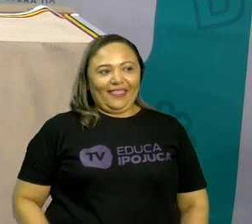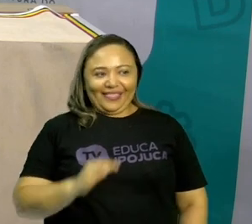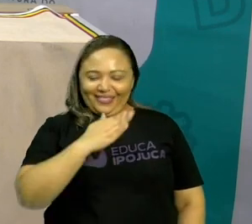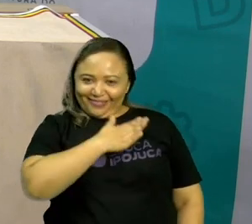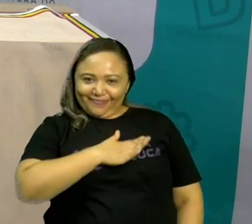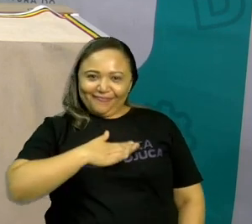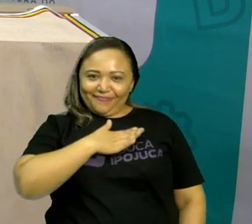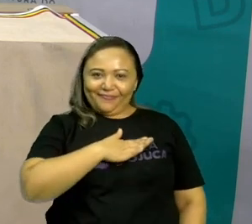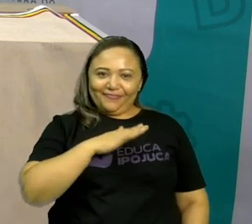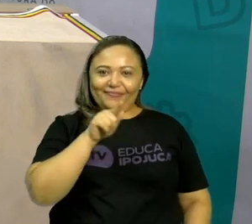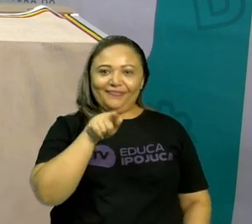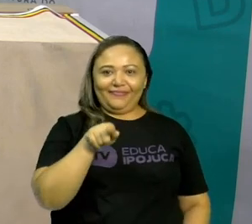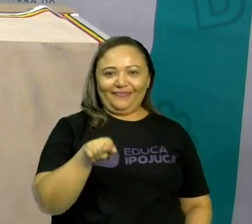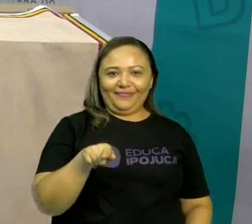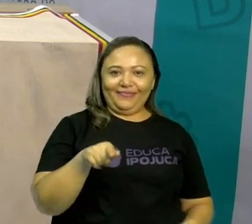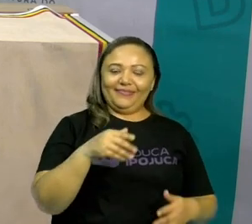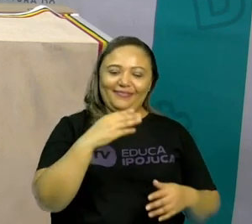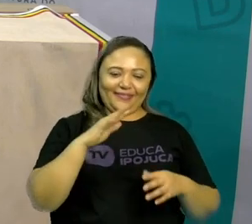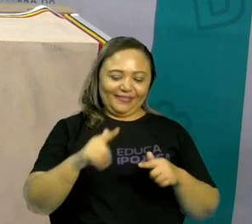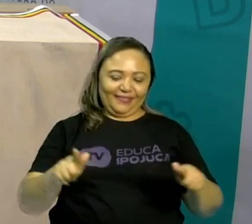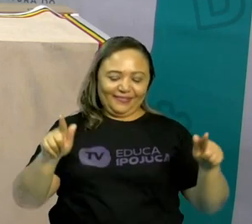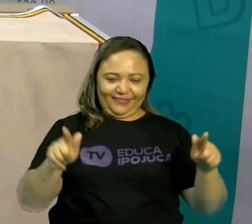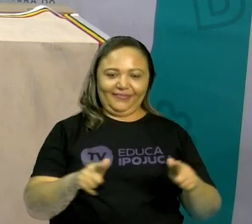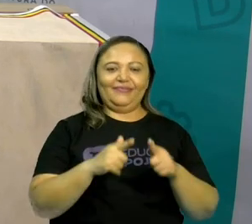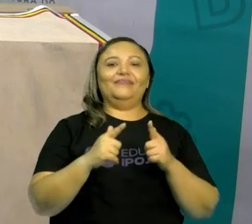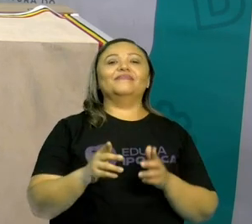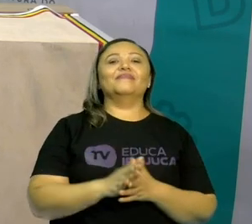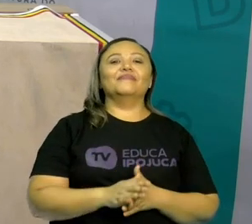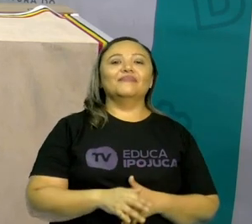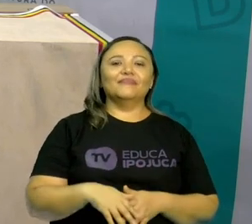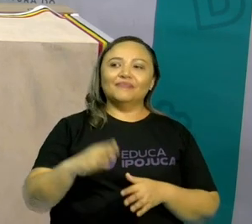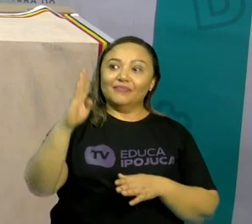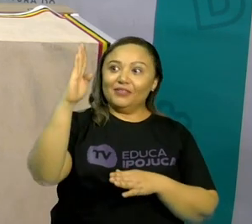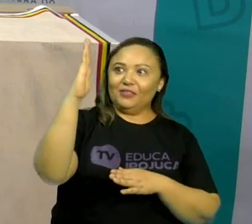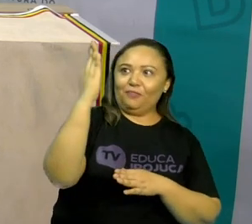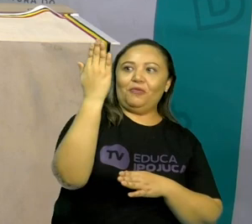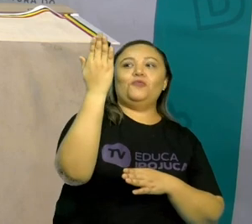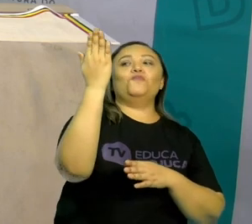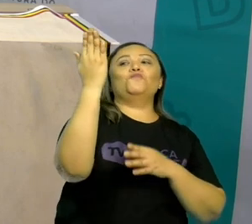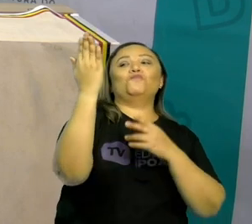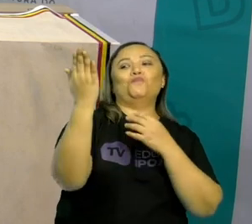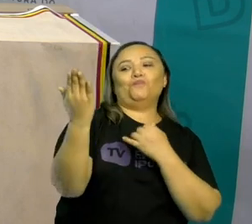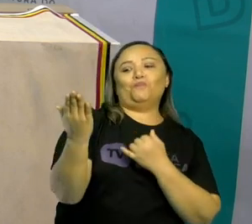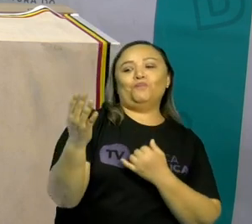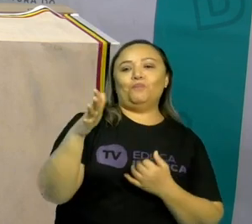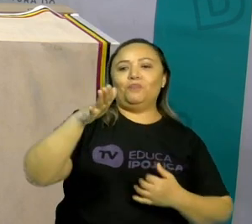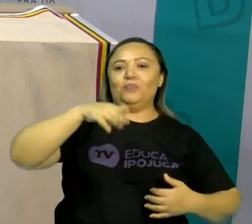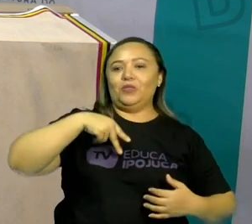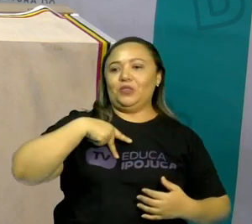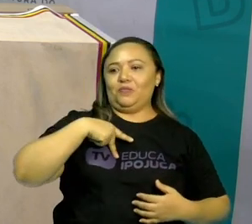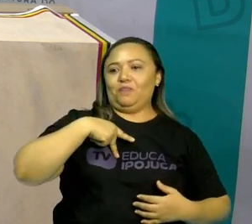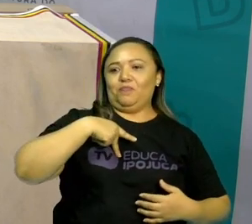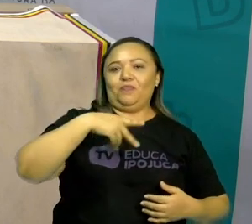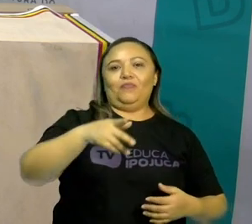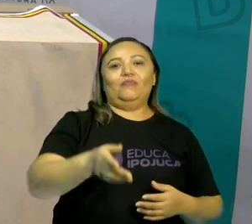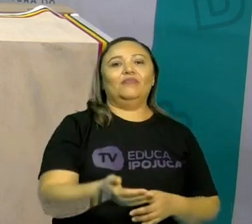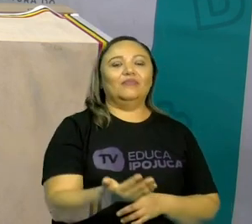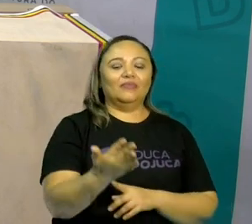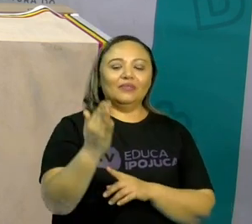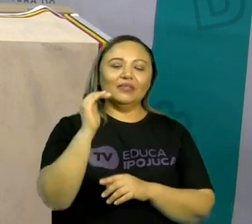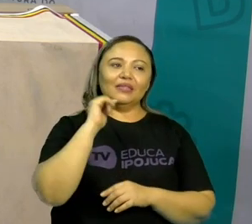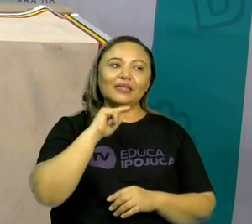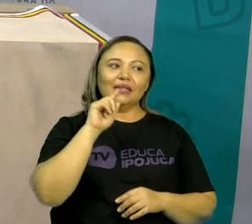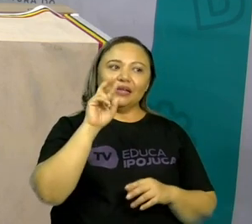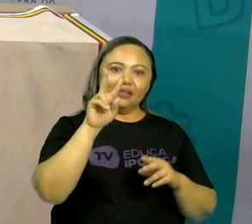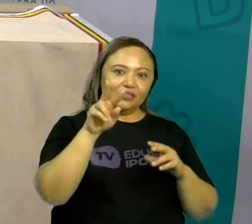Gostaram, meus amores, da musiquinha? Espelho, espelho meu. Viram que a gente